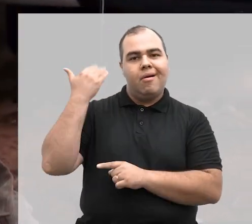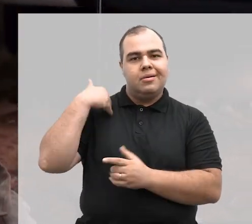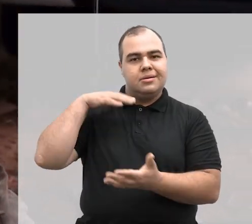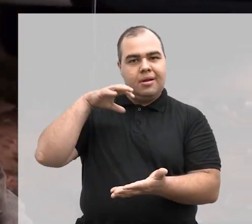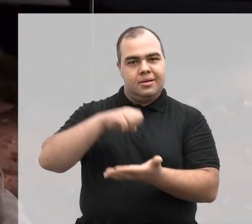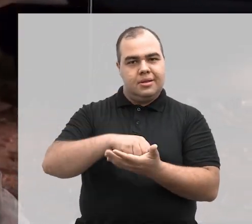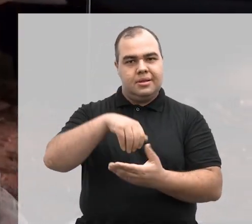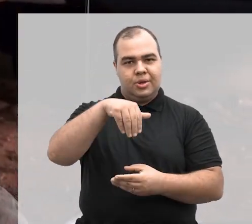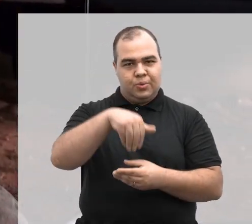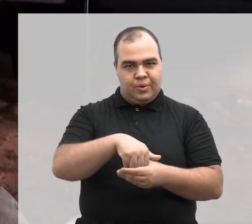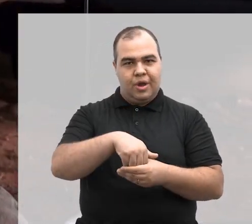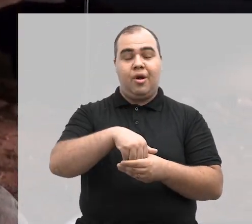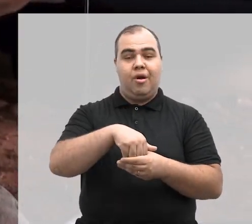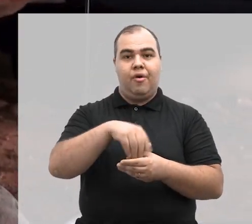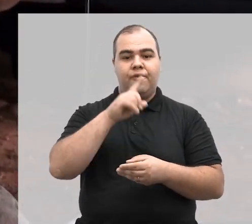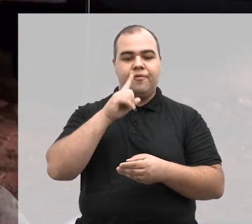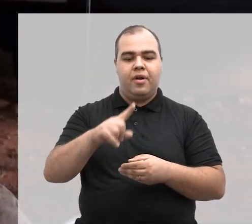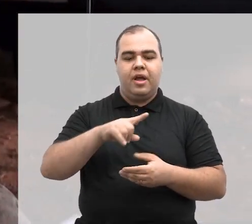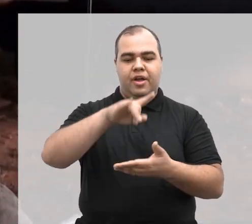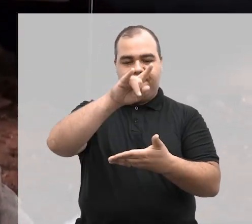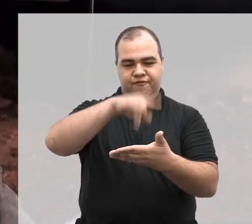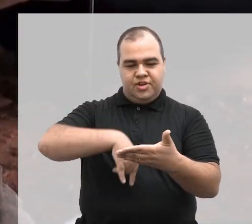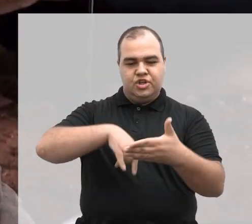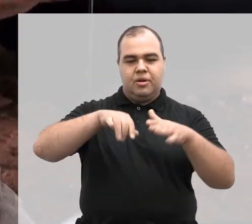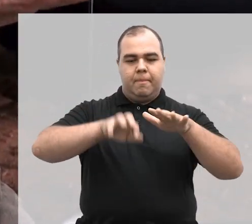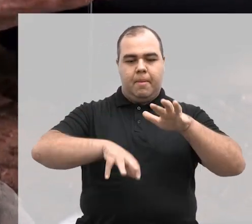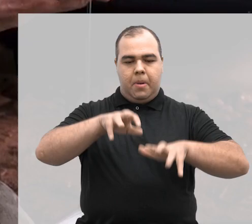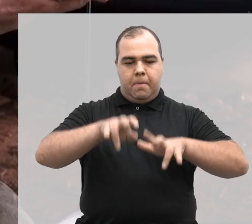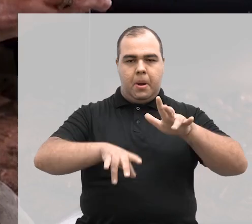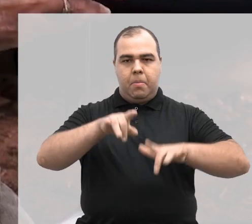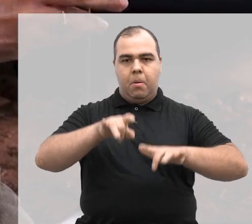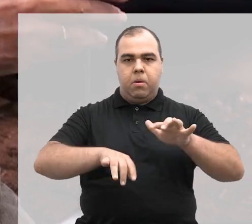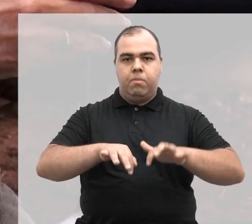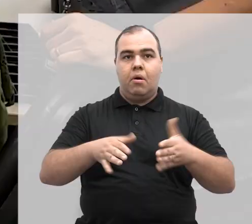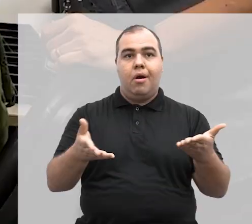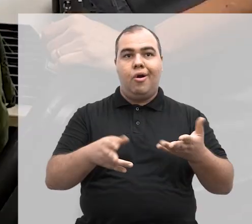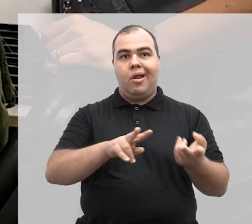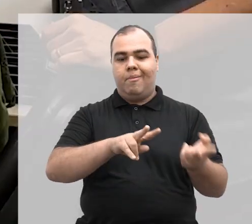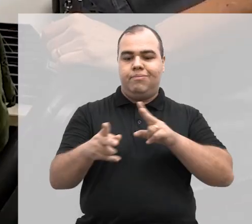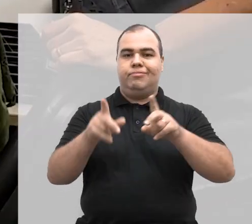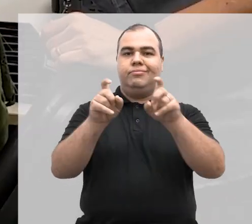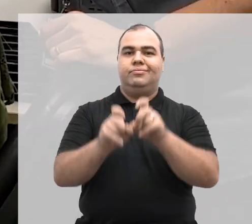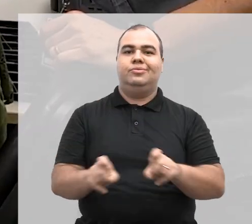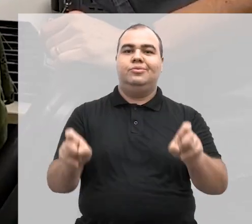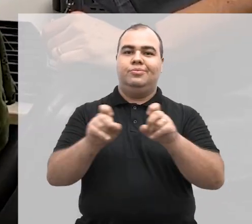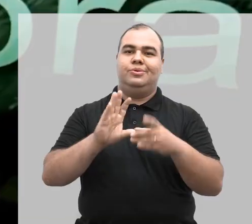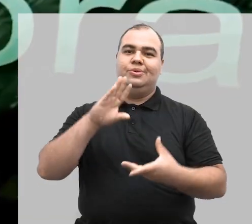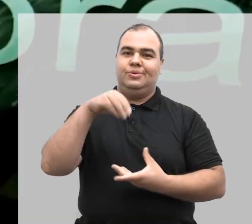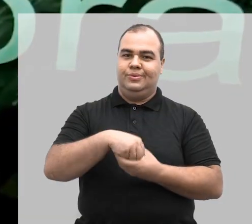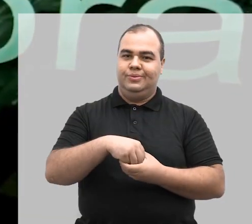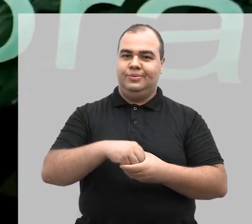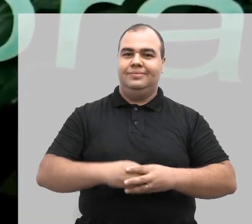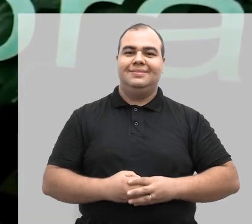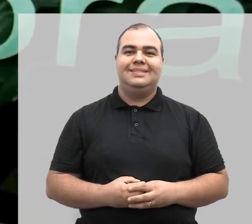cadastro eleitoral que era armazenado em fichas datilografadas passou a ser computadorizado.